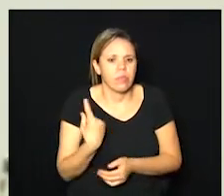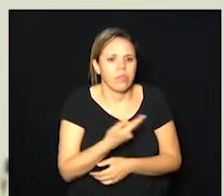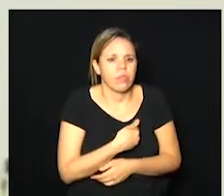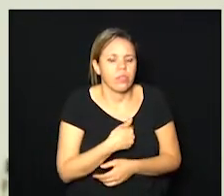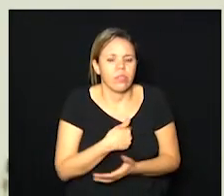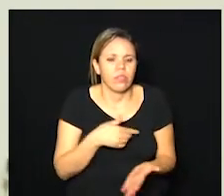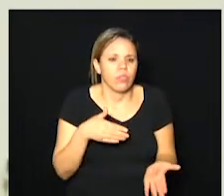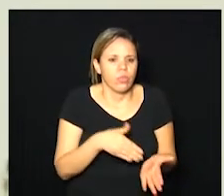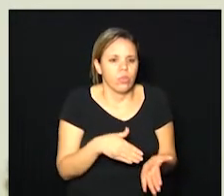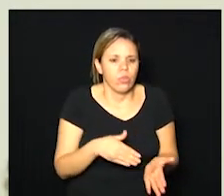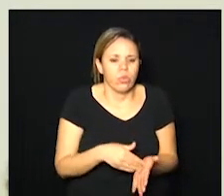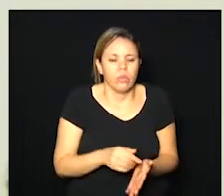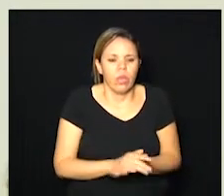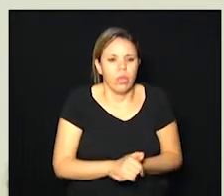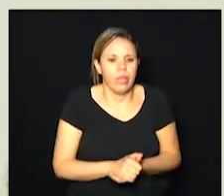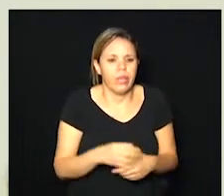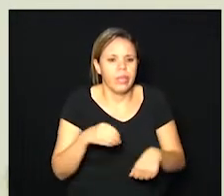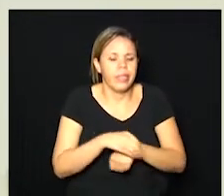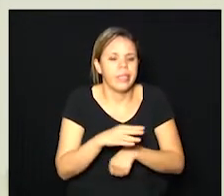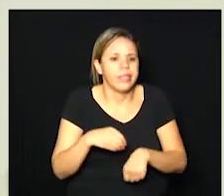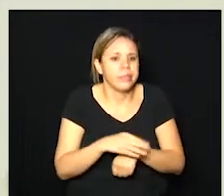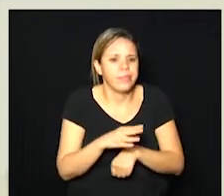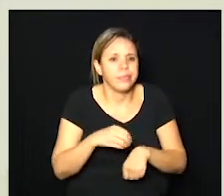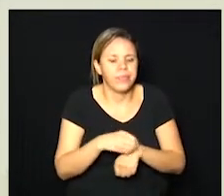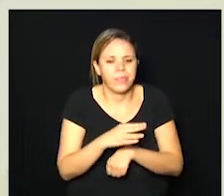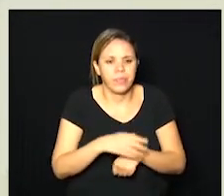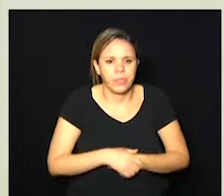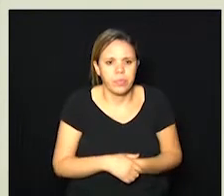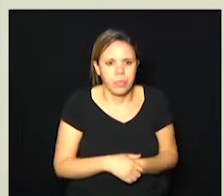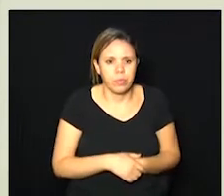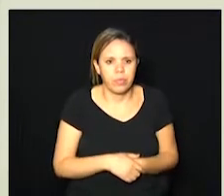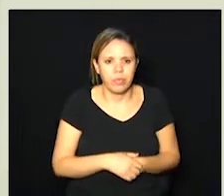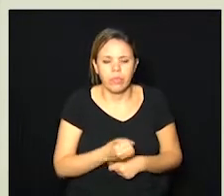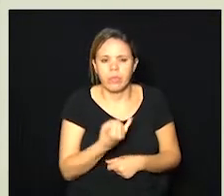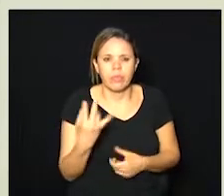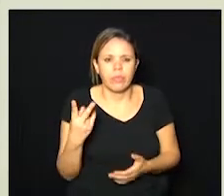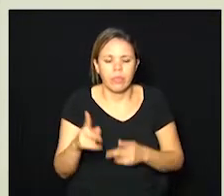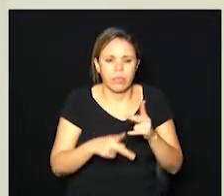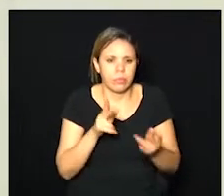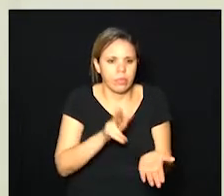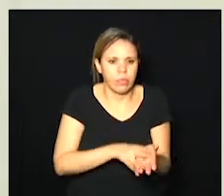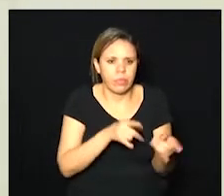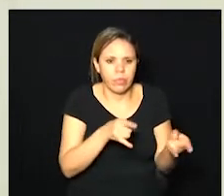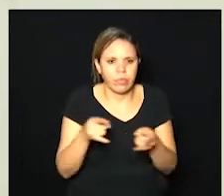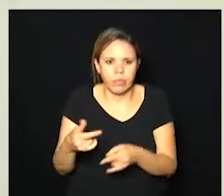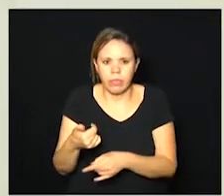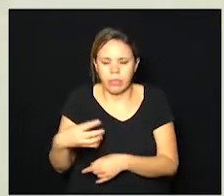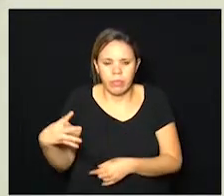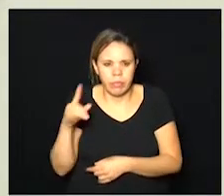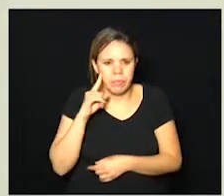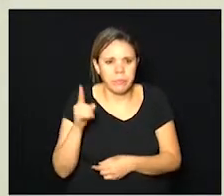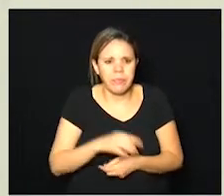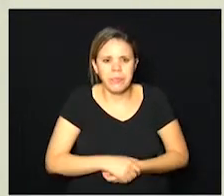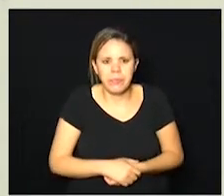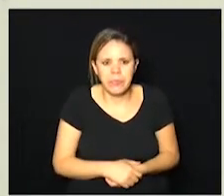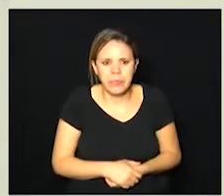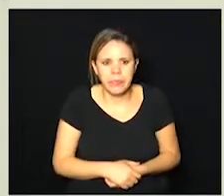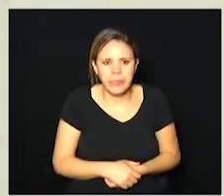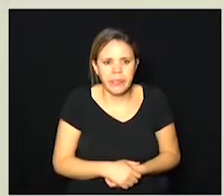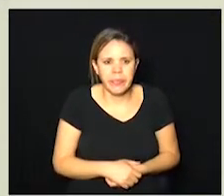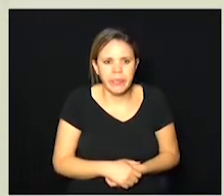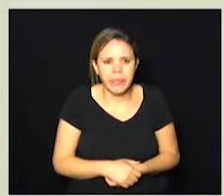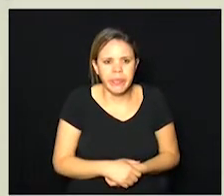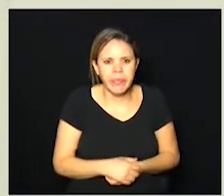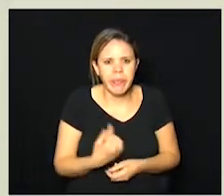último boletim ele traz uma mediana de permanência nas UTIs de 14 dias então nós